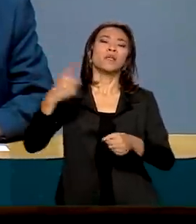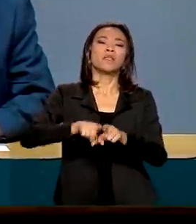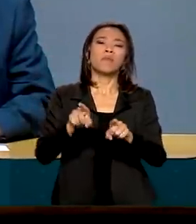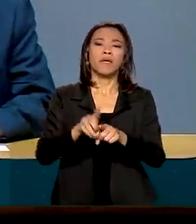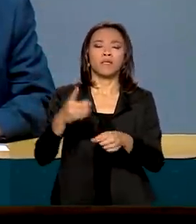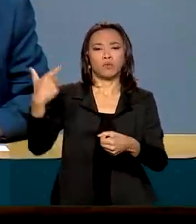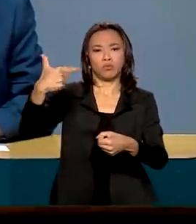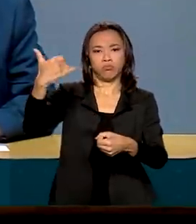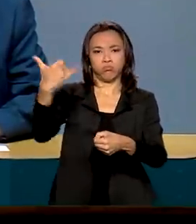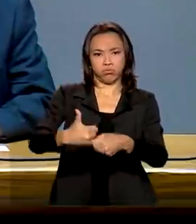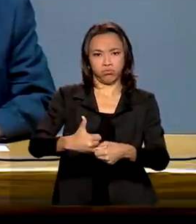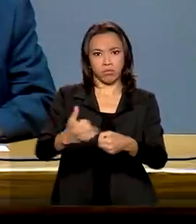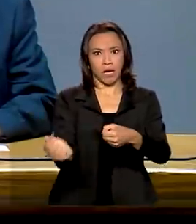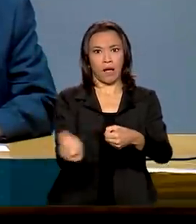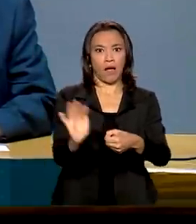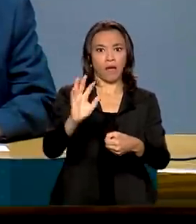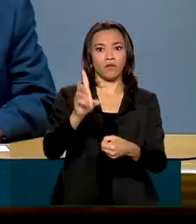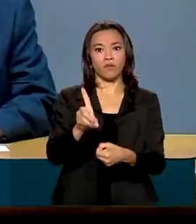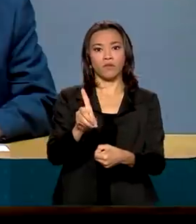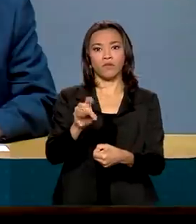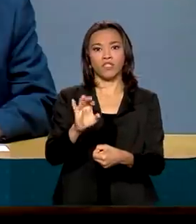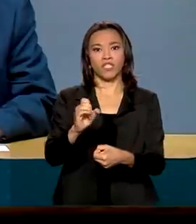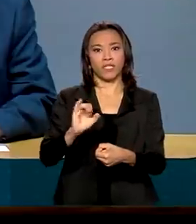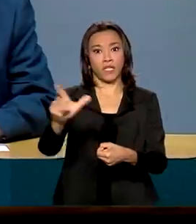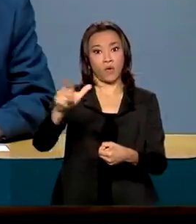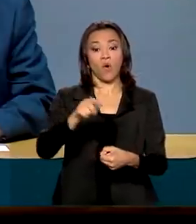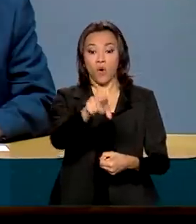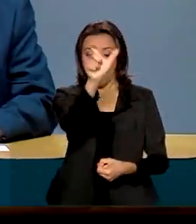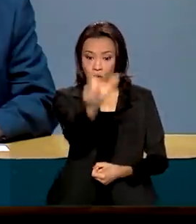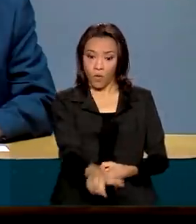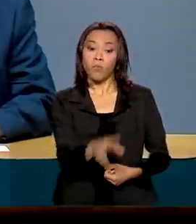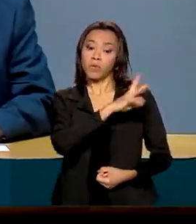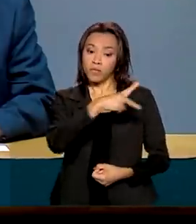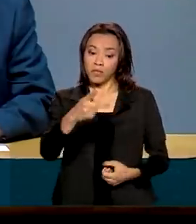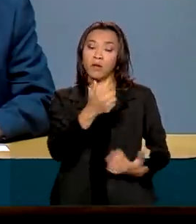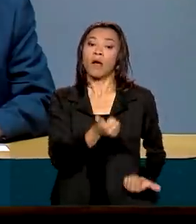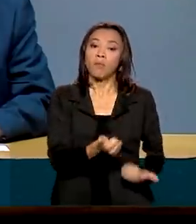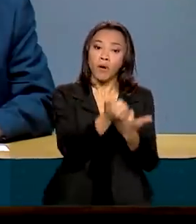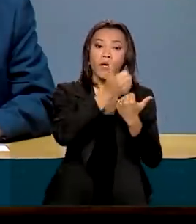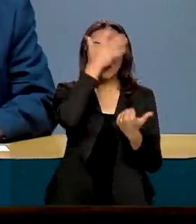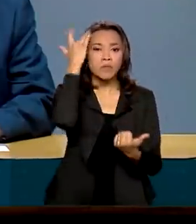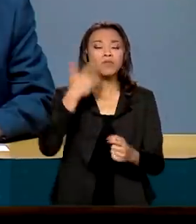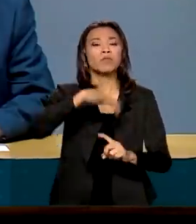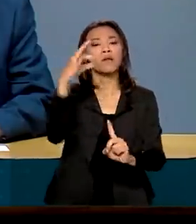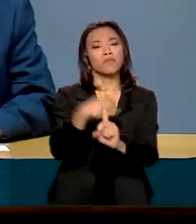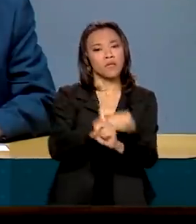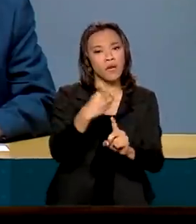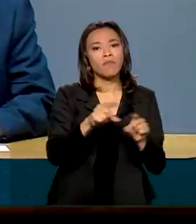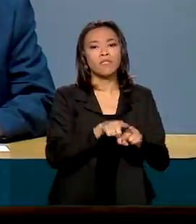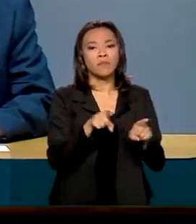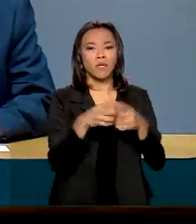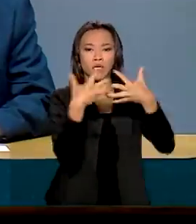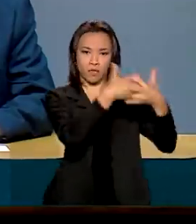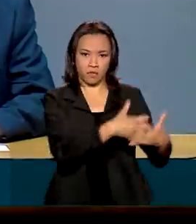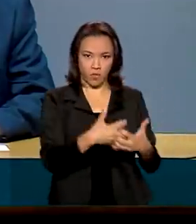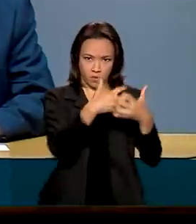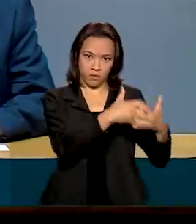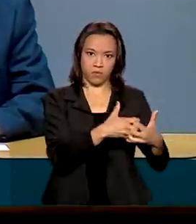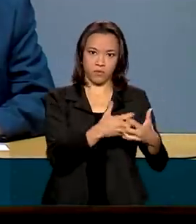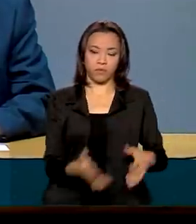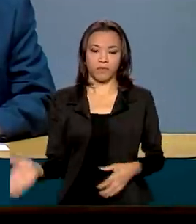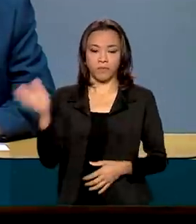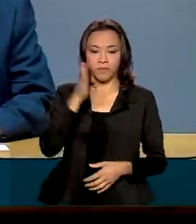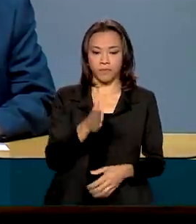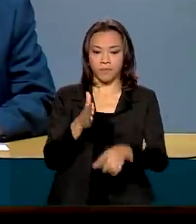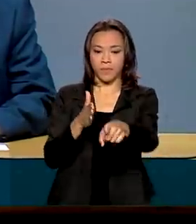o presidente Jair Bolsonaro defendeu apoio aos mais vulneráveis e aos caminhoneiros. Tem uma massa de pessoas que são